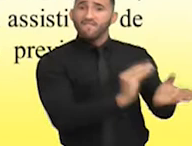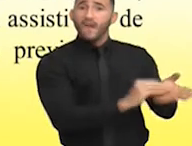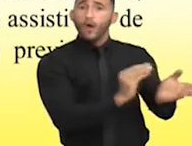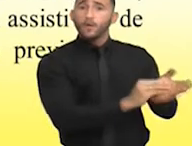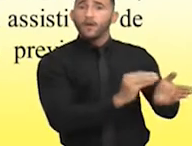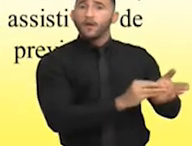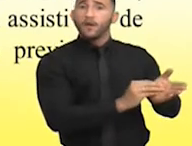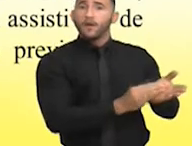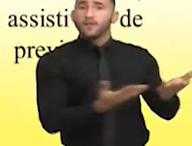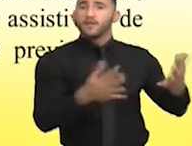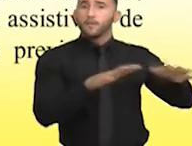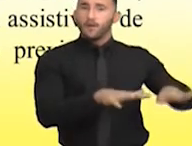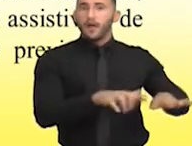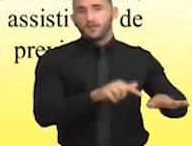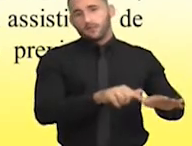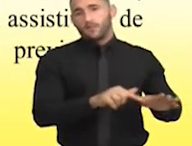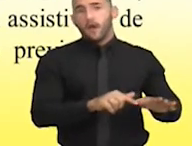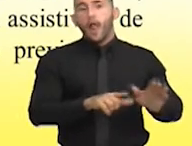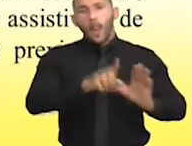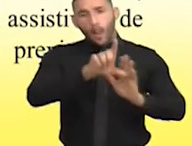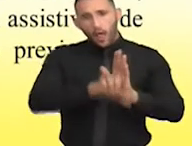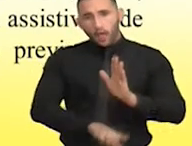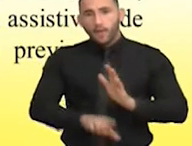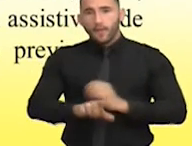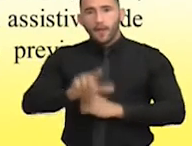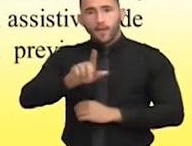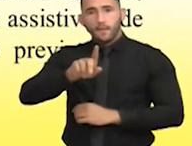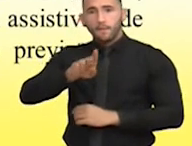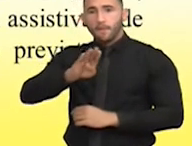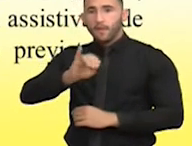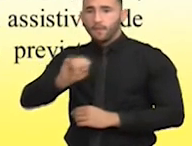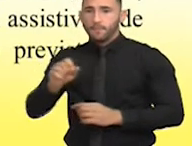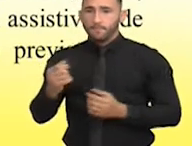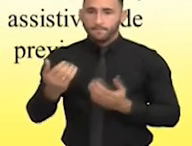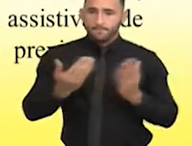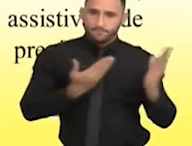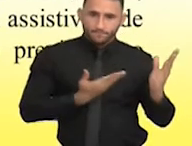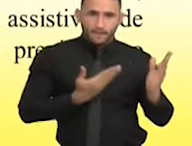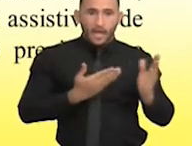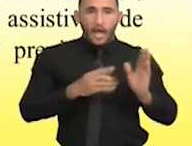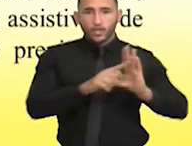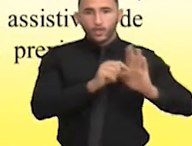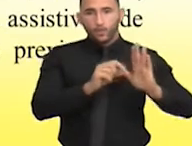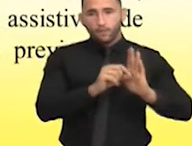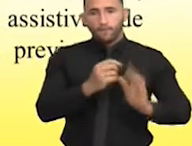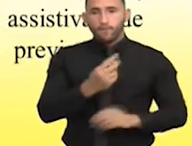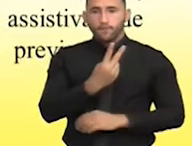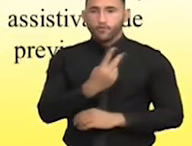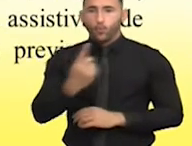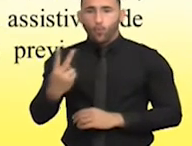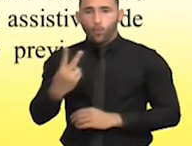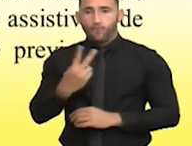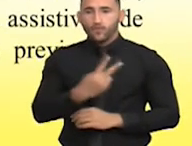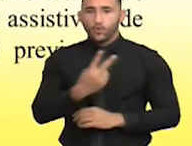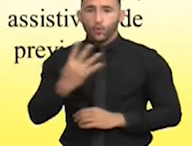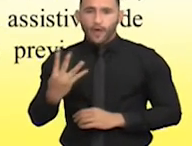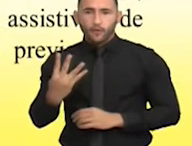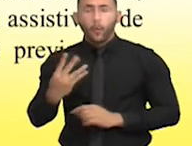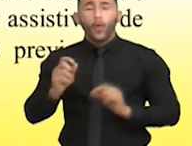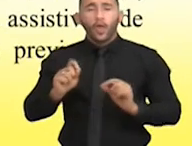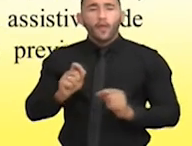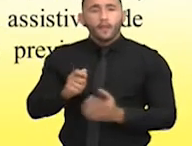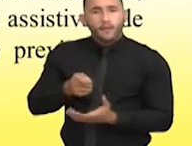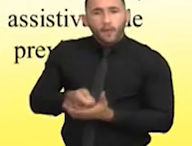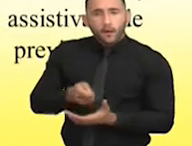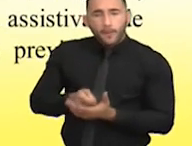lei brasileira de inclusão, Estatuto da Pessoa com Deficiência, em seu artigo 24, diz, é assegurado à pessoa